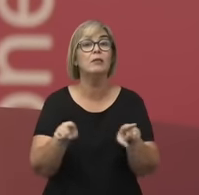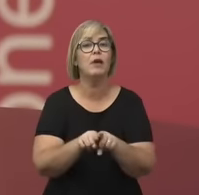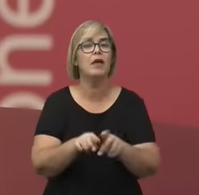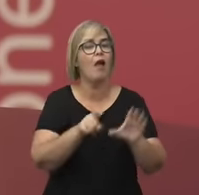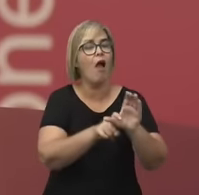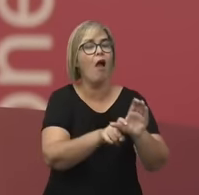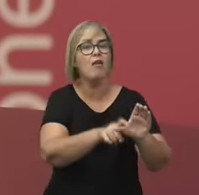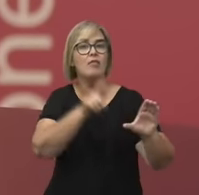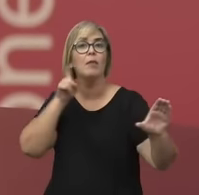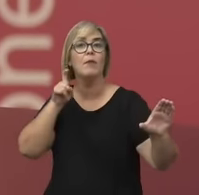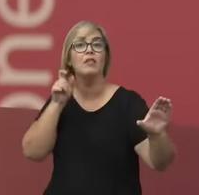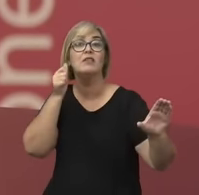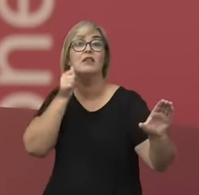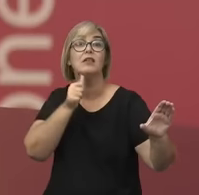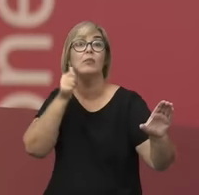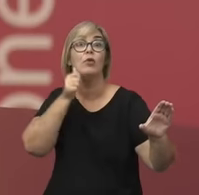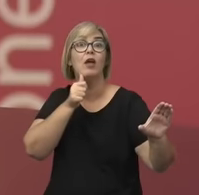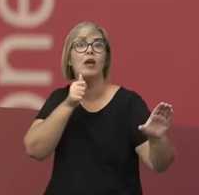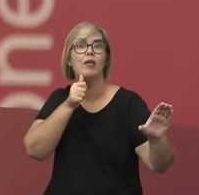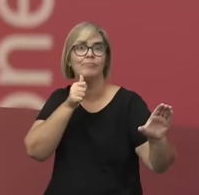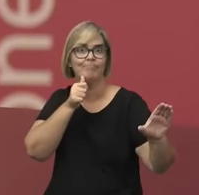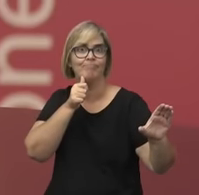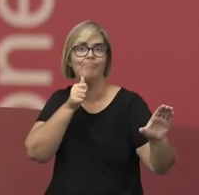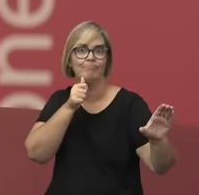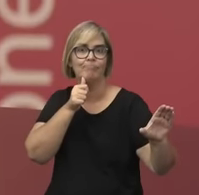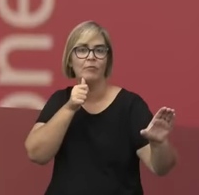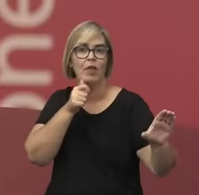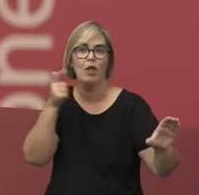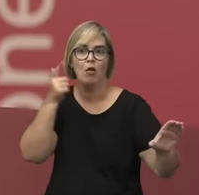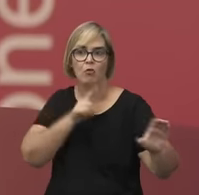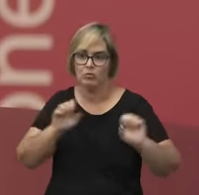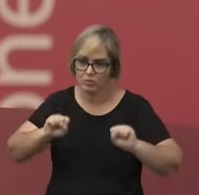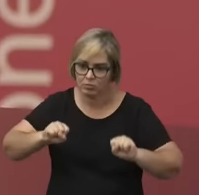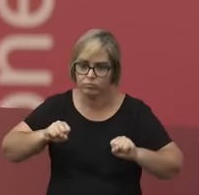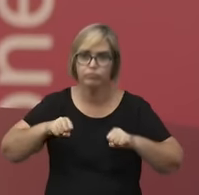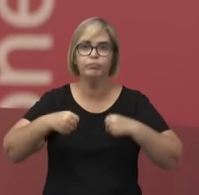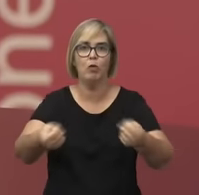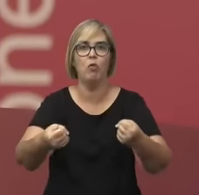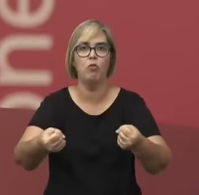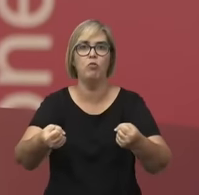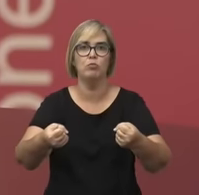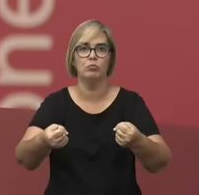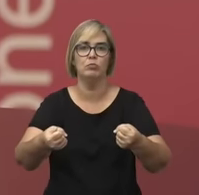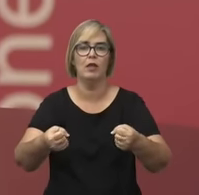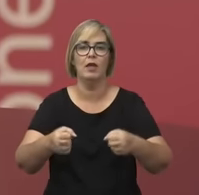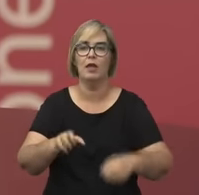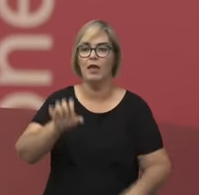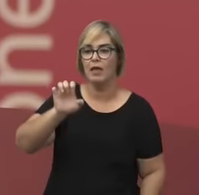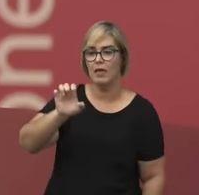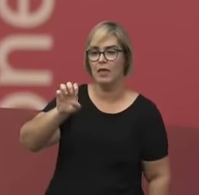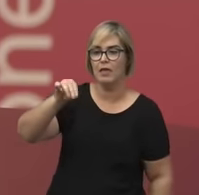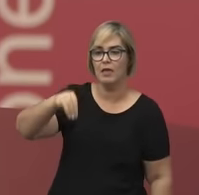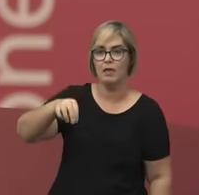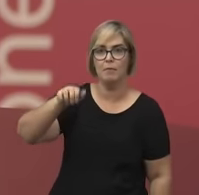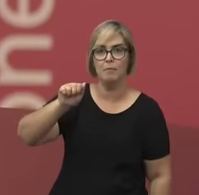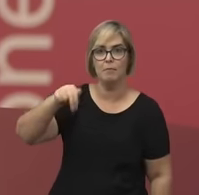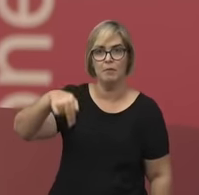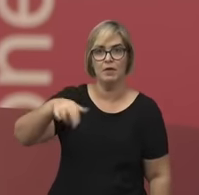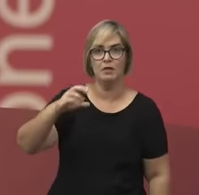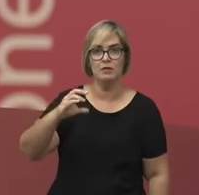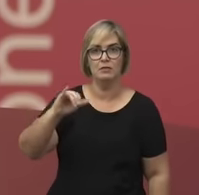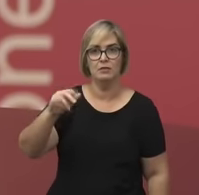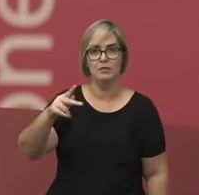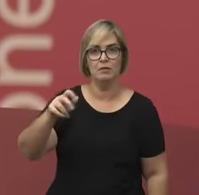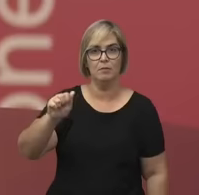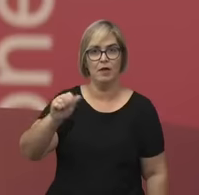das mulheres, através da sua emancipação racional, através da sua